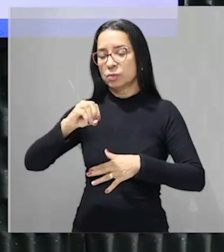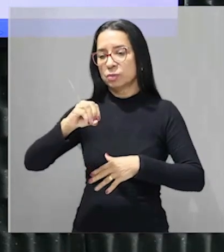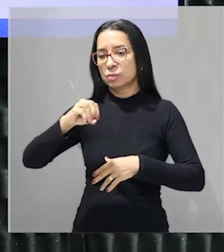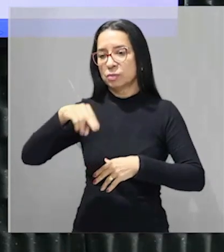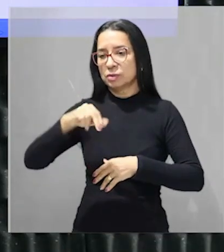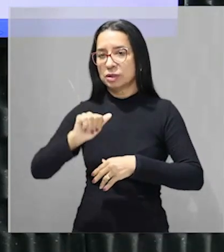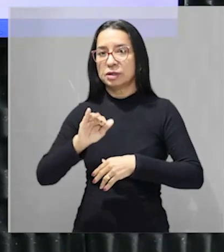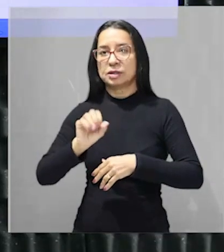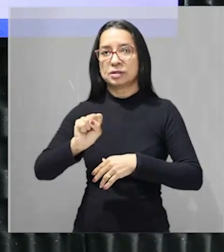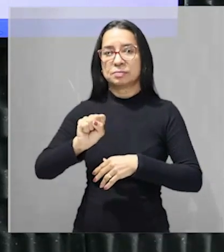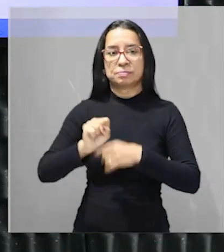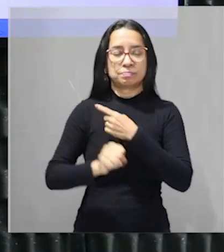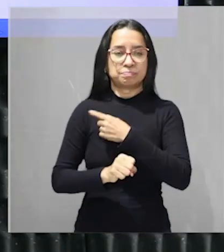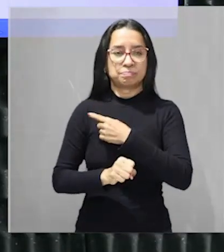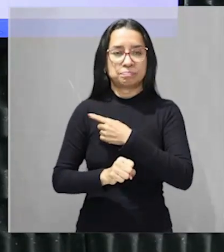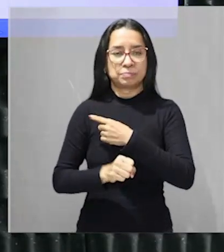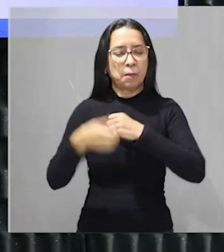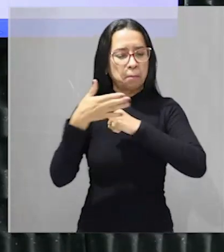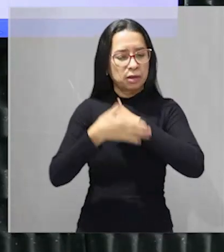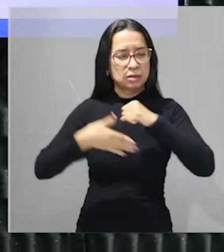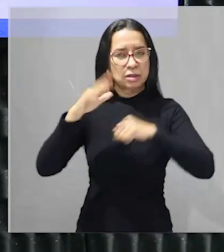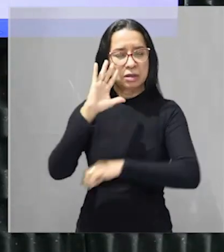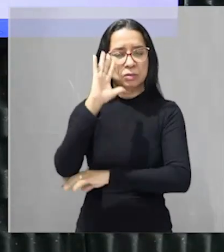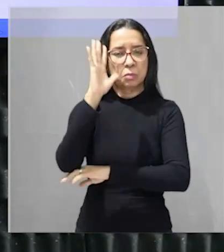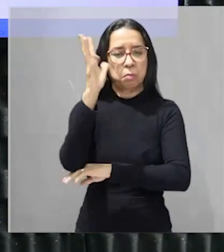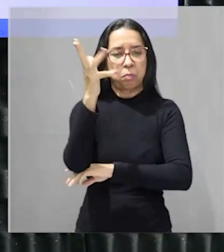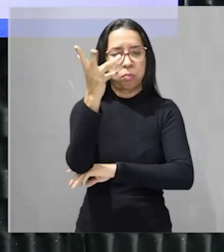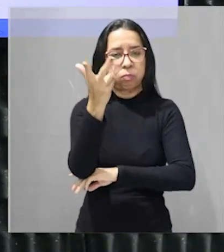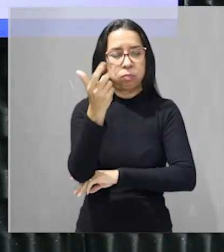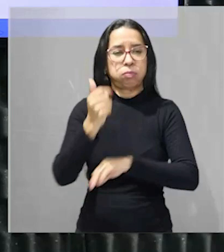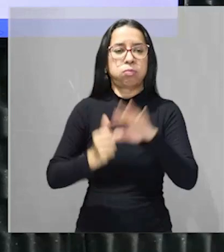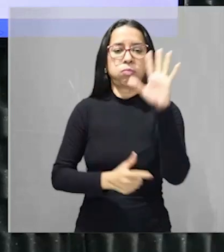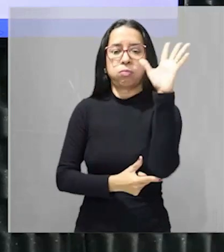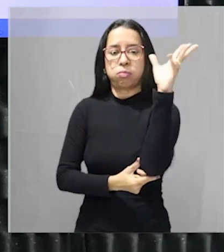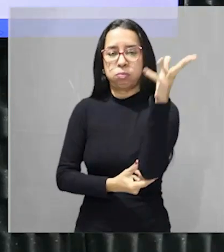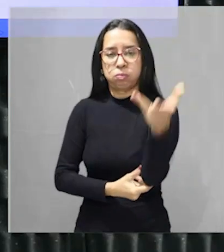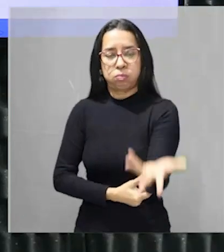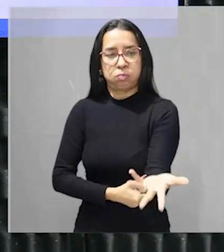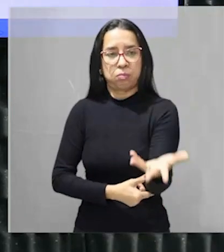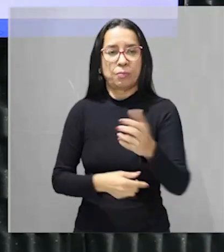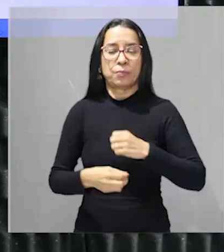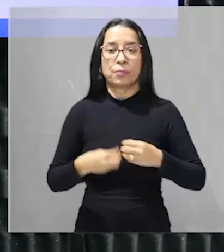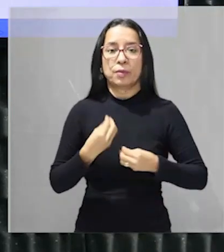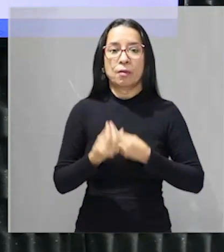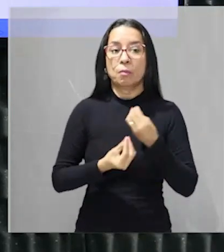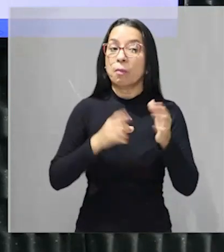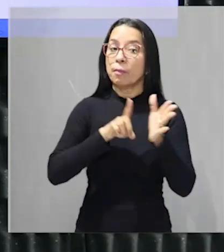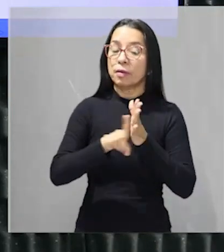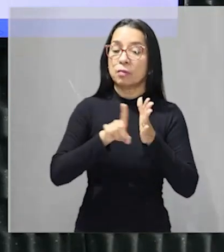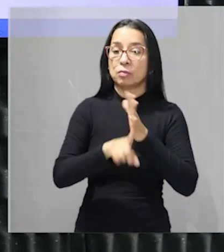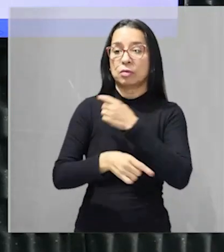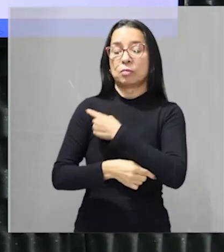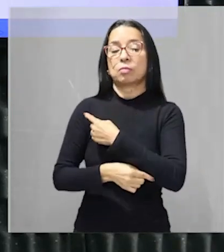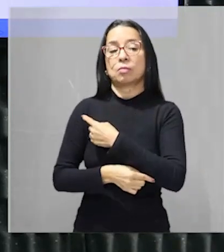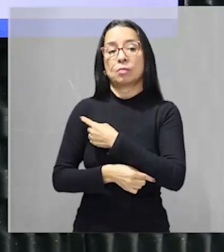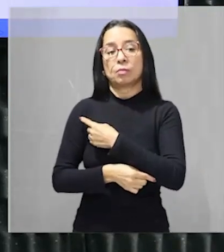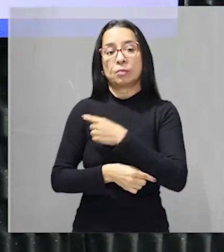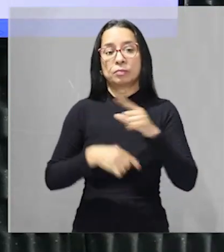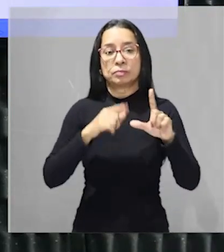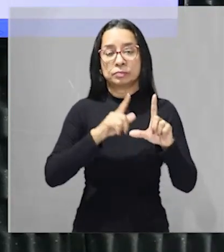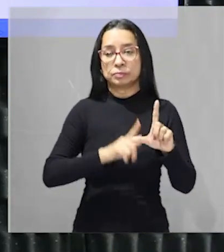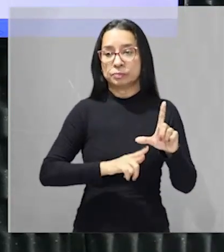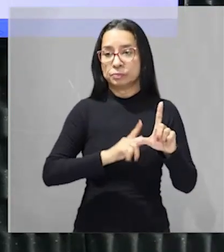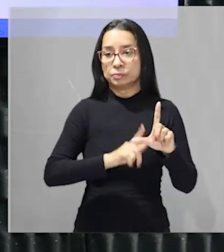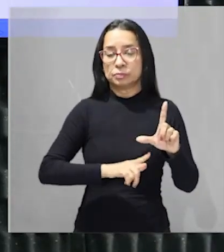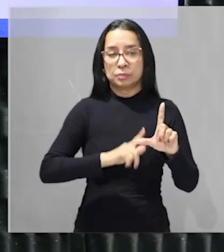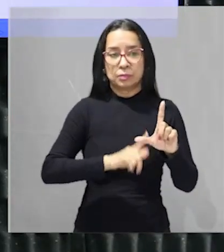baseado no desmatamento aí ele te pergunta o modo de exploração desse texto o desmatamento vai se opor ao